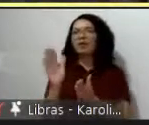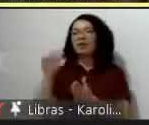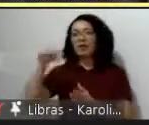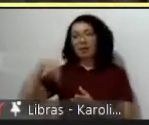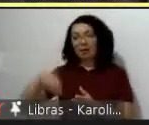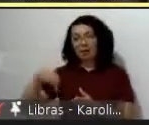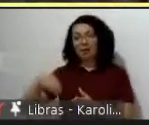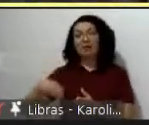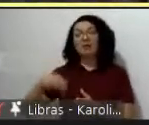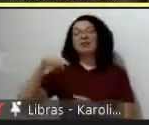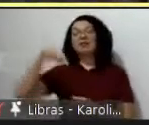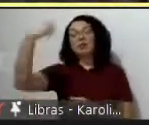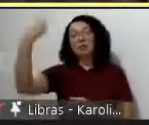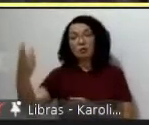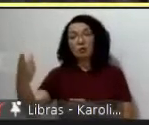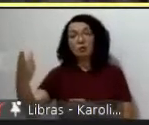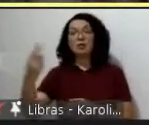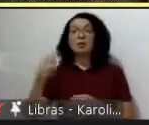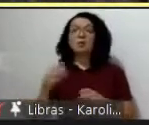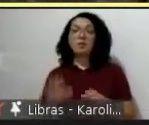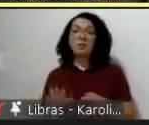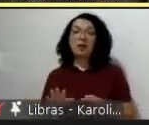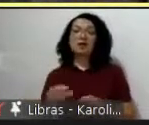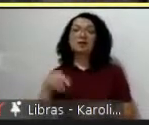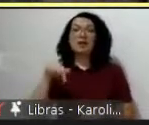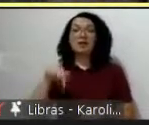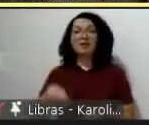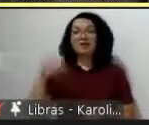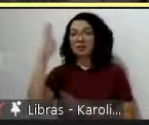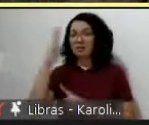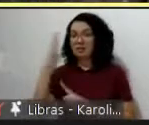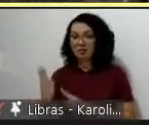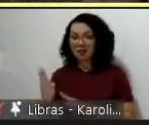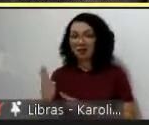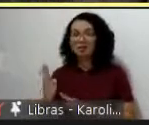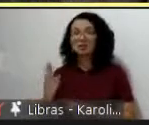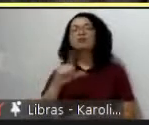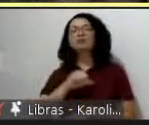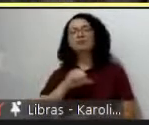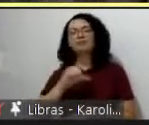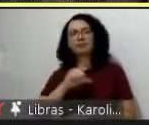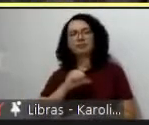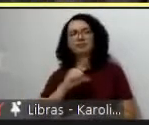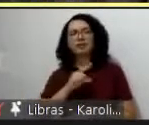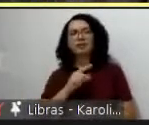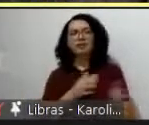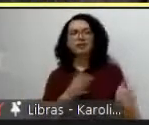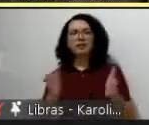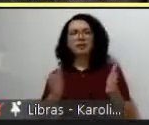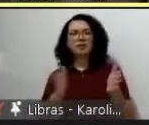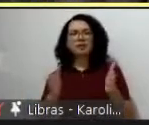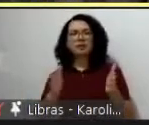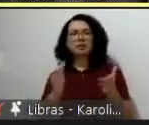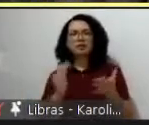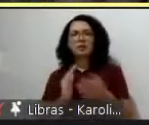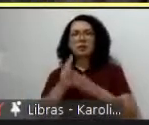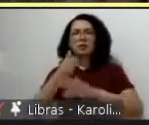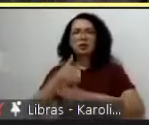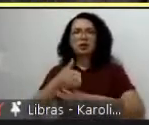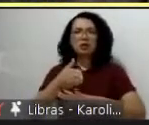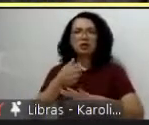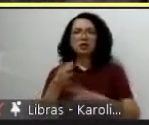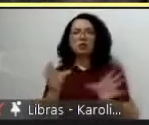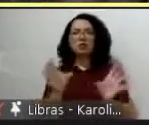nos nossos países o Brasil teve a sua fase de introdução de centros de estudos